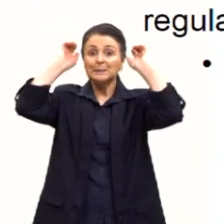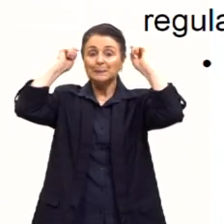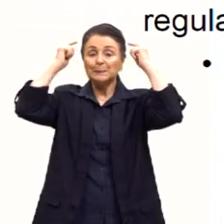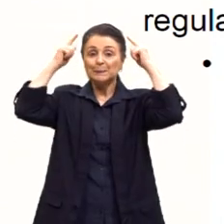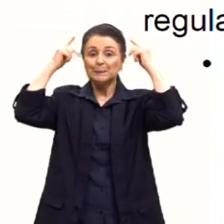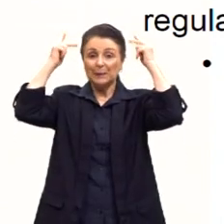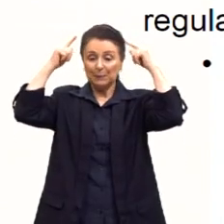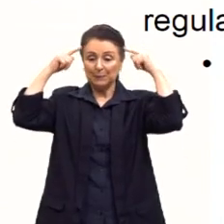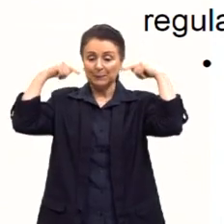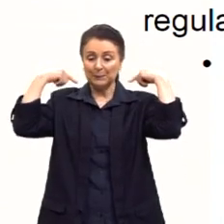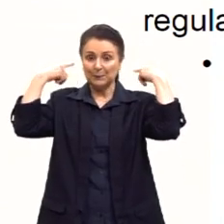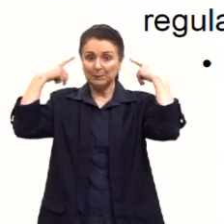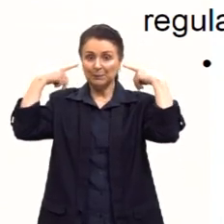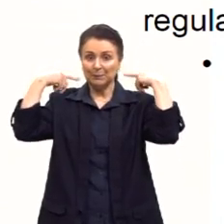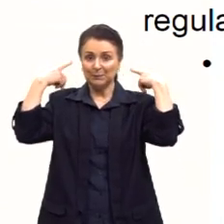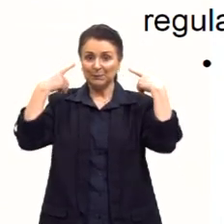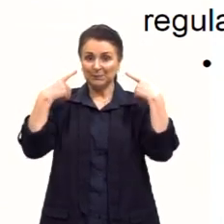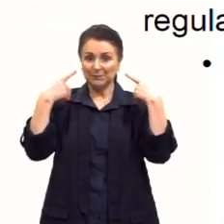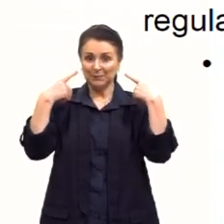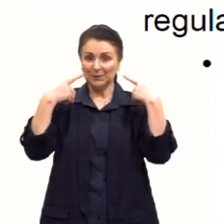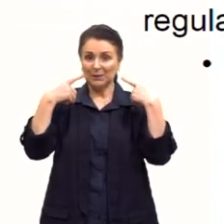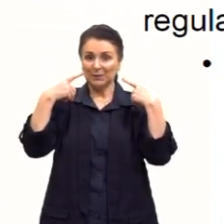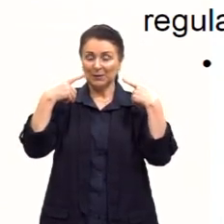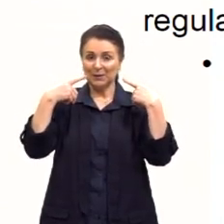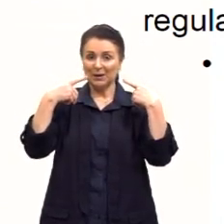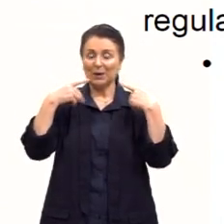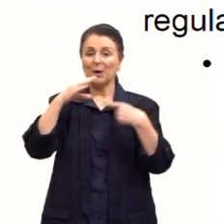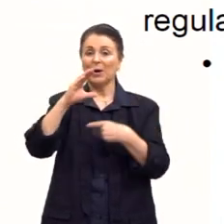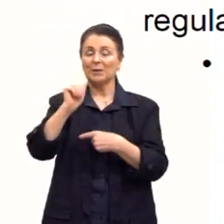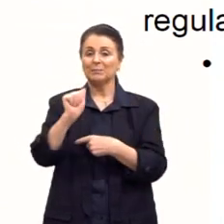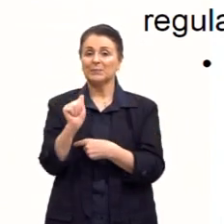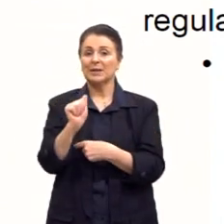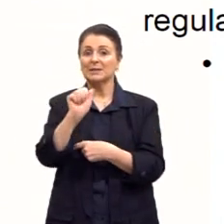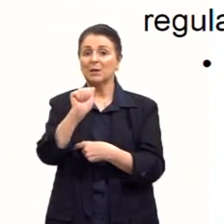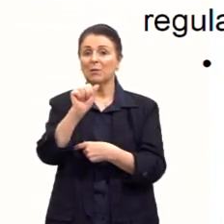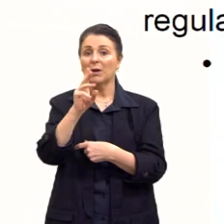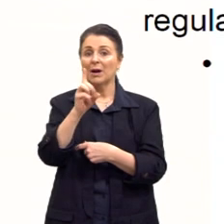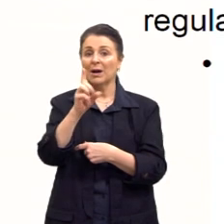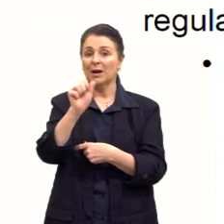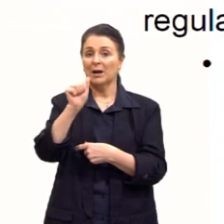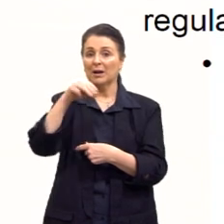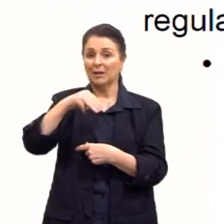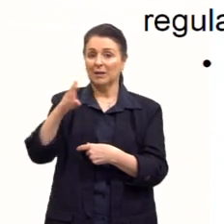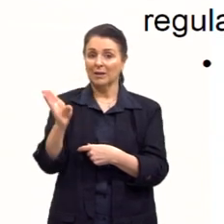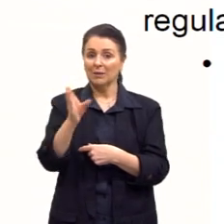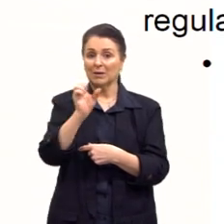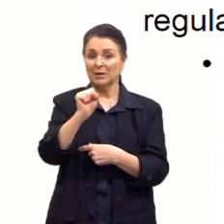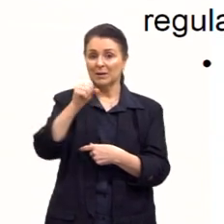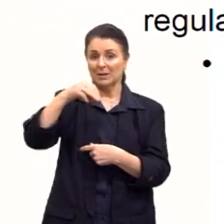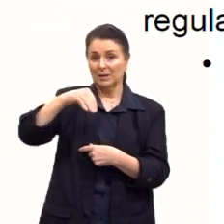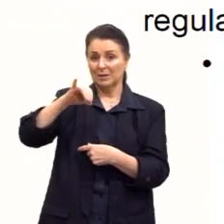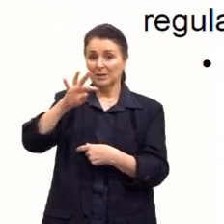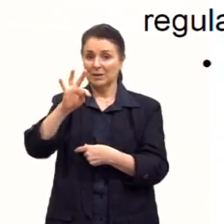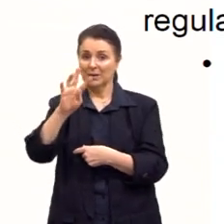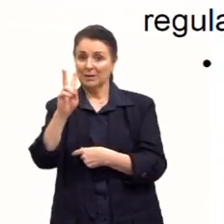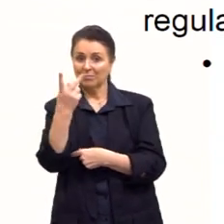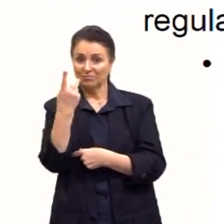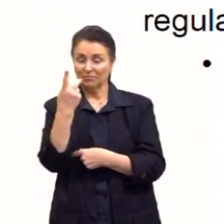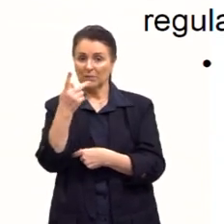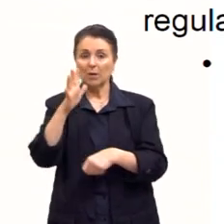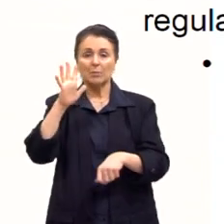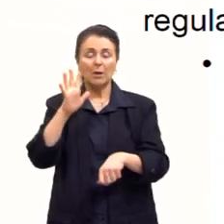pessoal usava antigamente com cabelinho enroladinho. Esse é Adam Smith, que é considerado um dos maiores